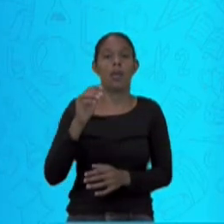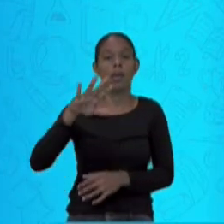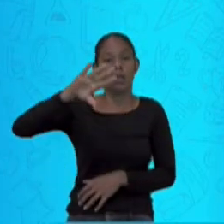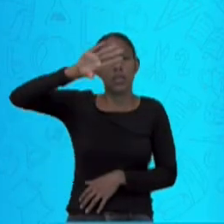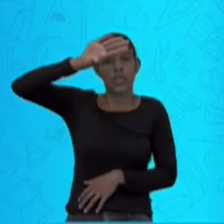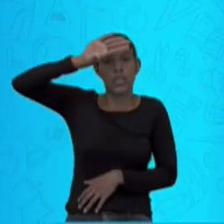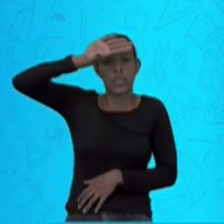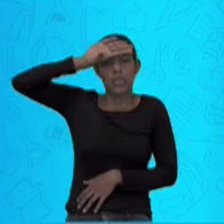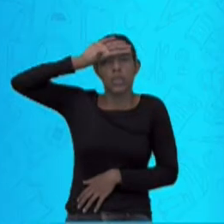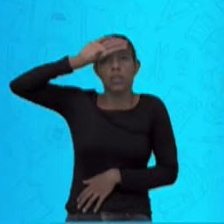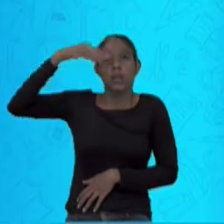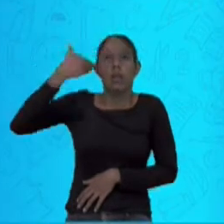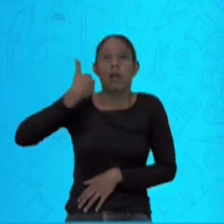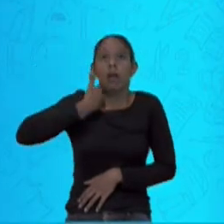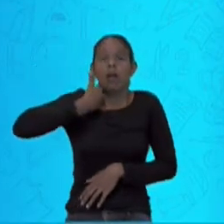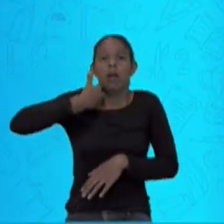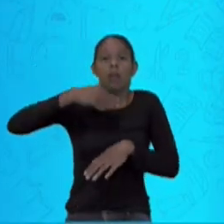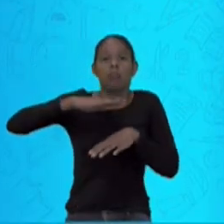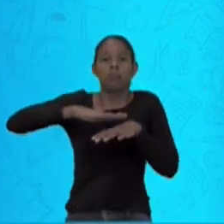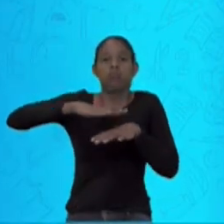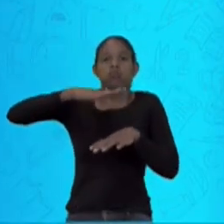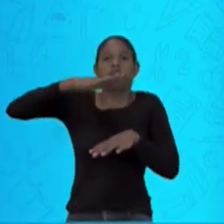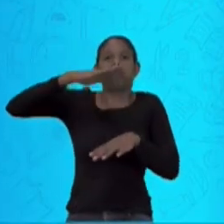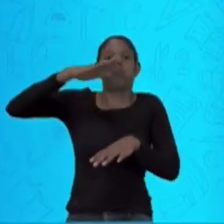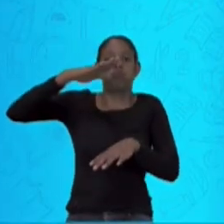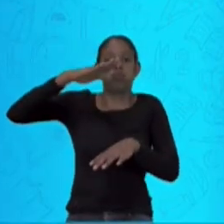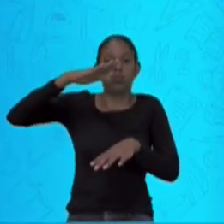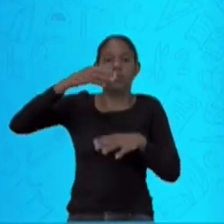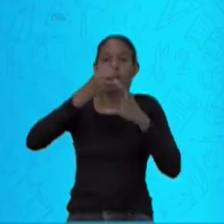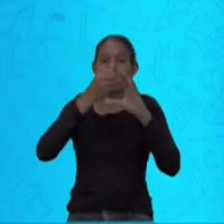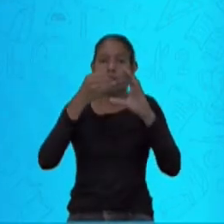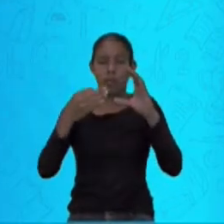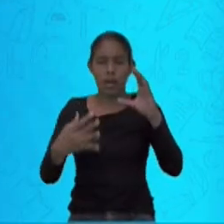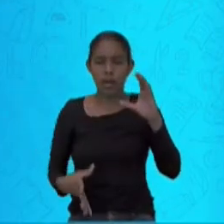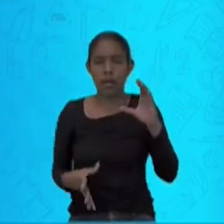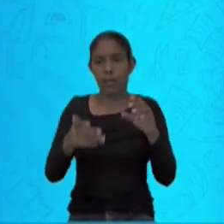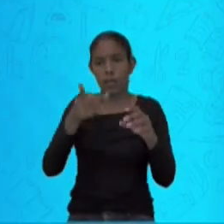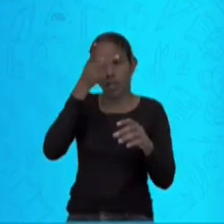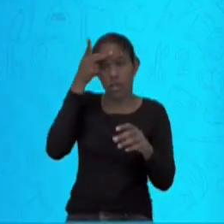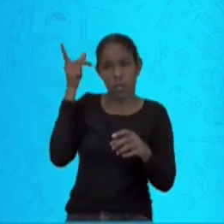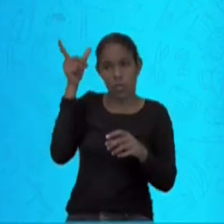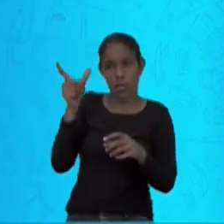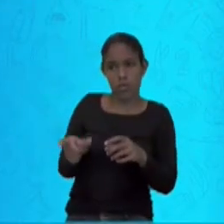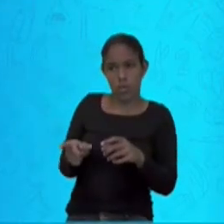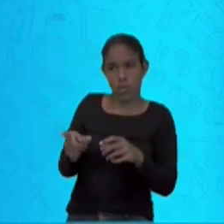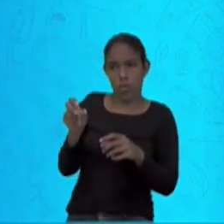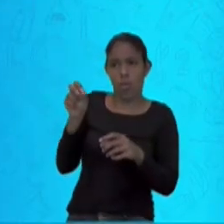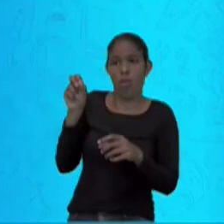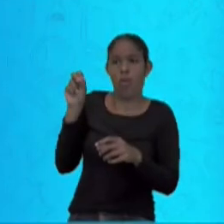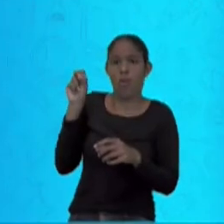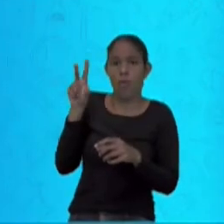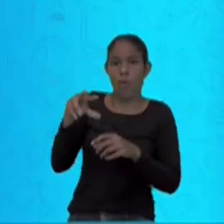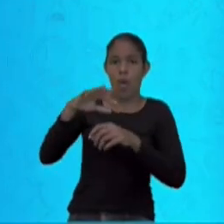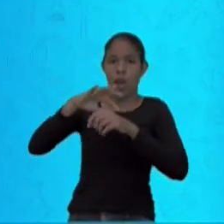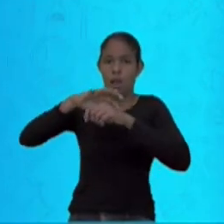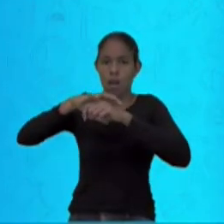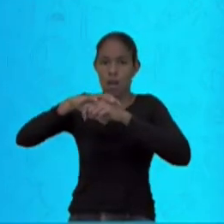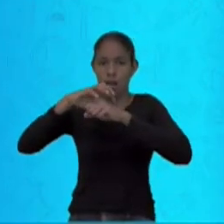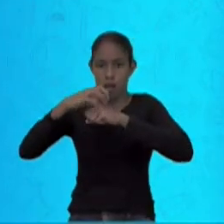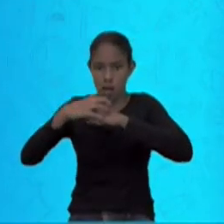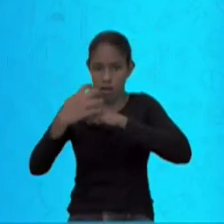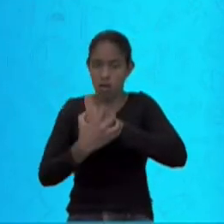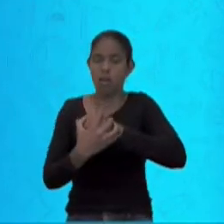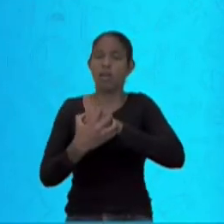uma das características da pessoa contaminada com a dengue ou com um agente infeccioso Aedes